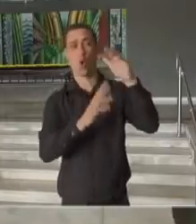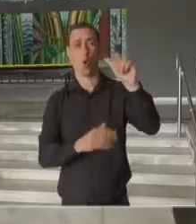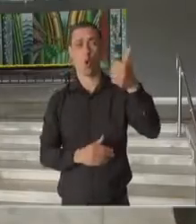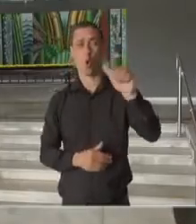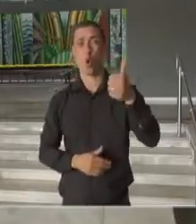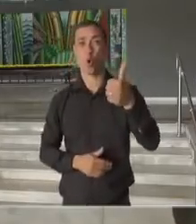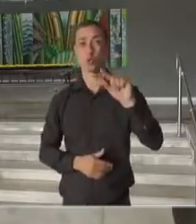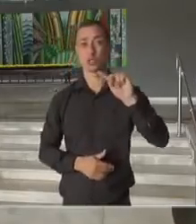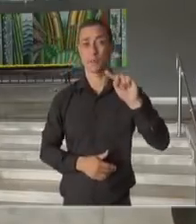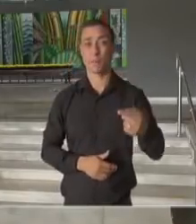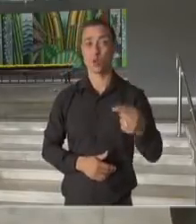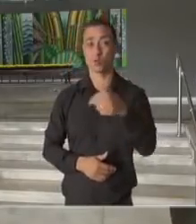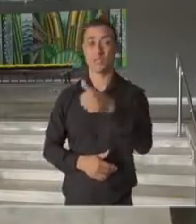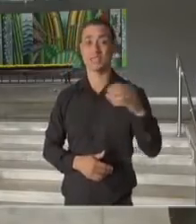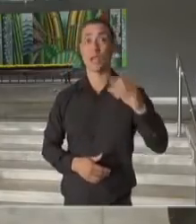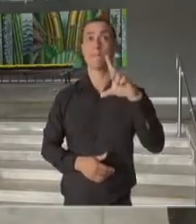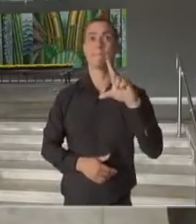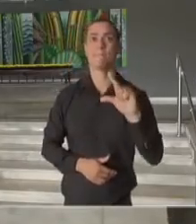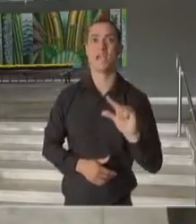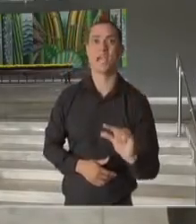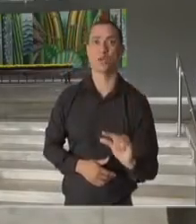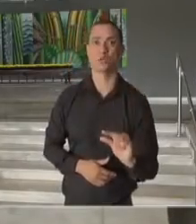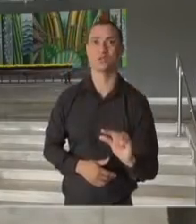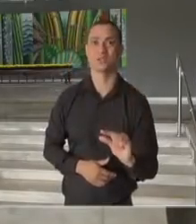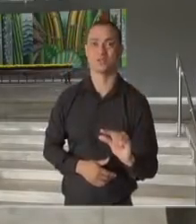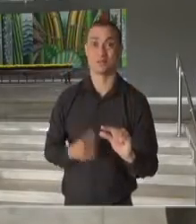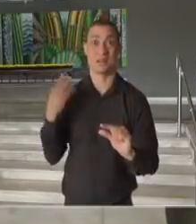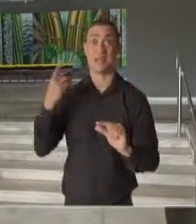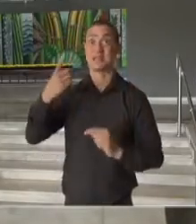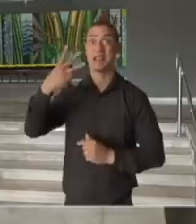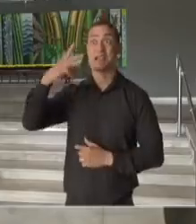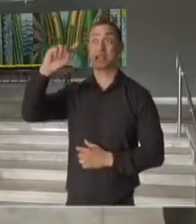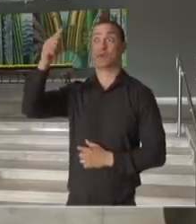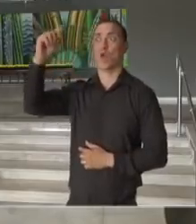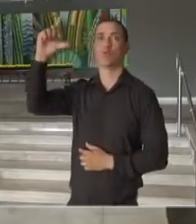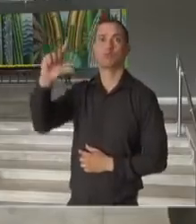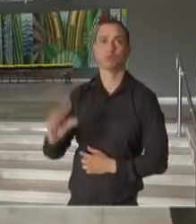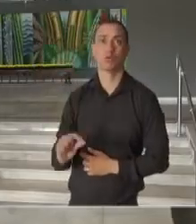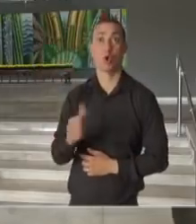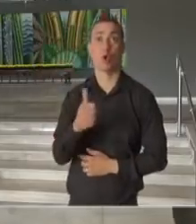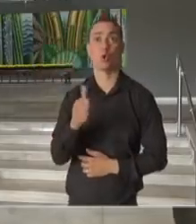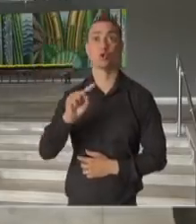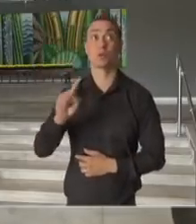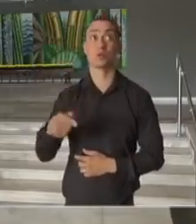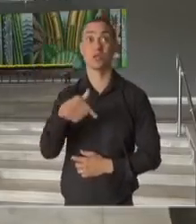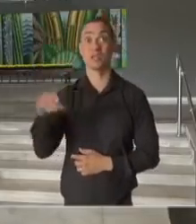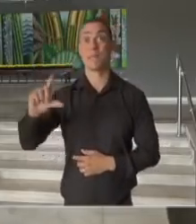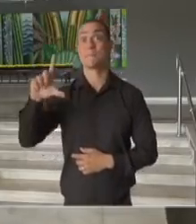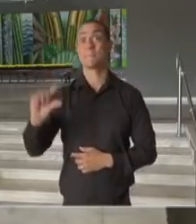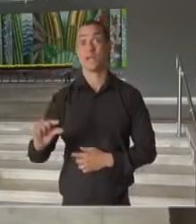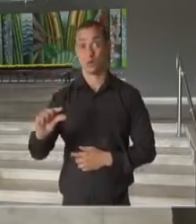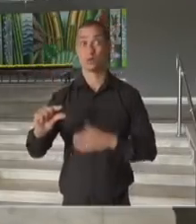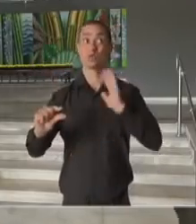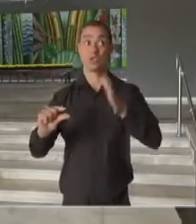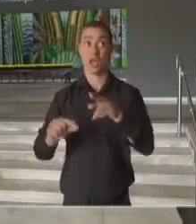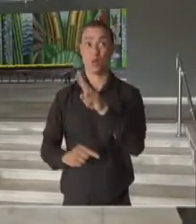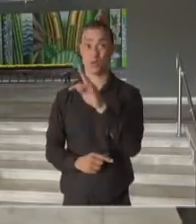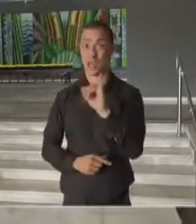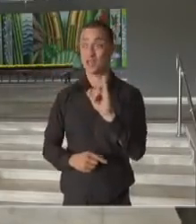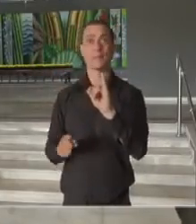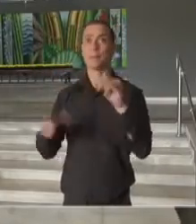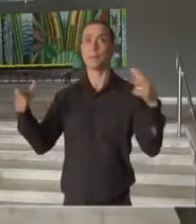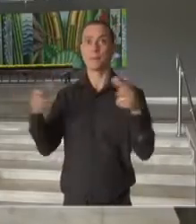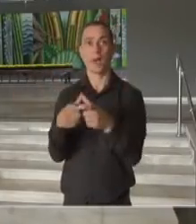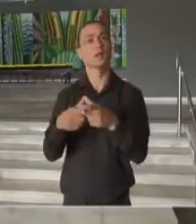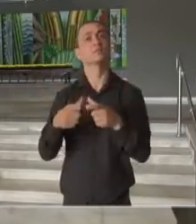.700 pacientes a menos nos leitos das unidades de terapia intensiva, dando, então, essa